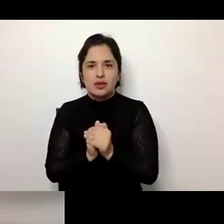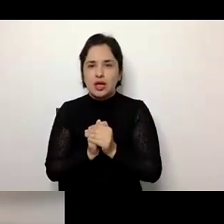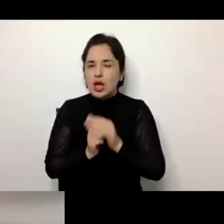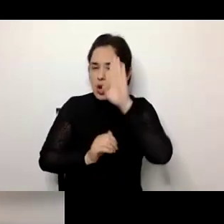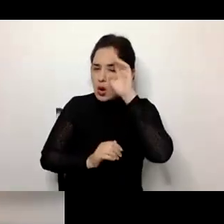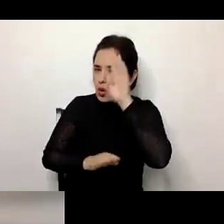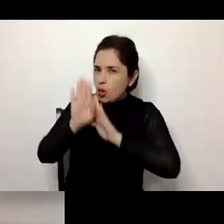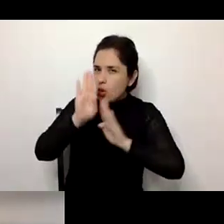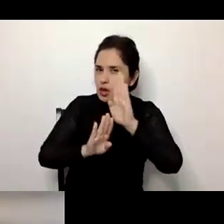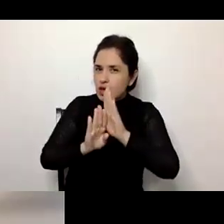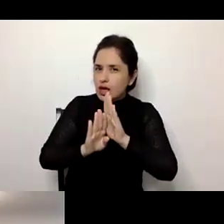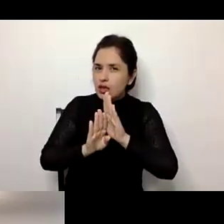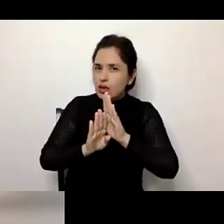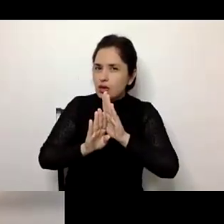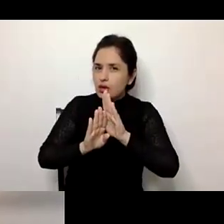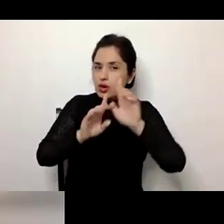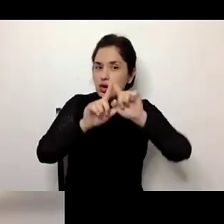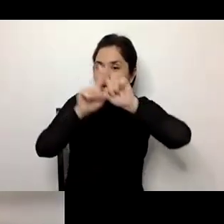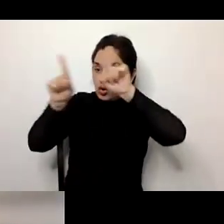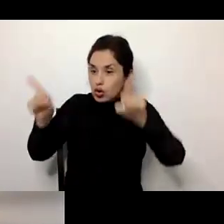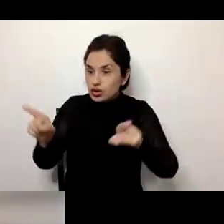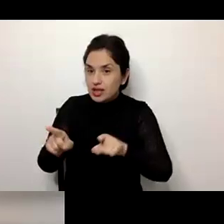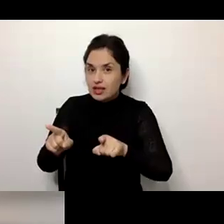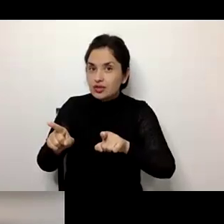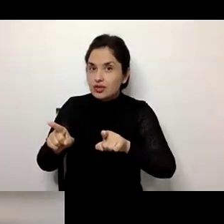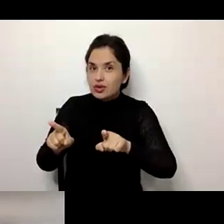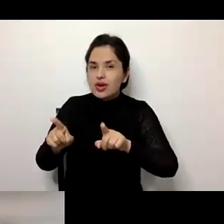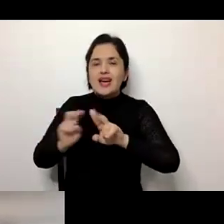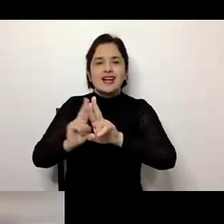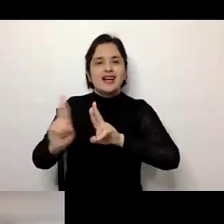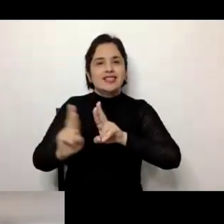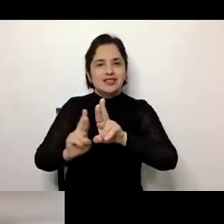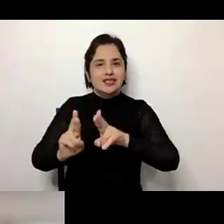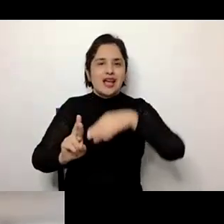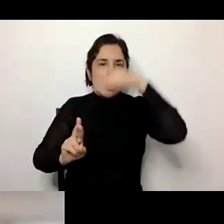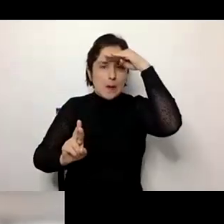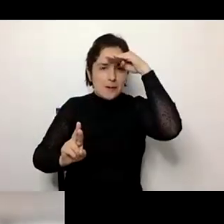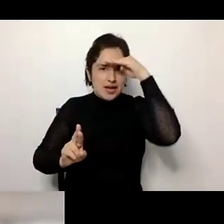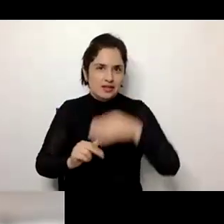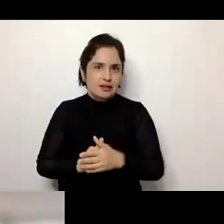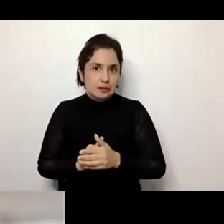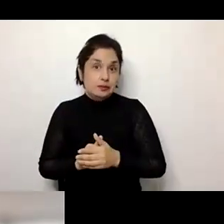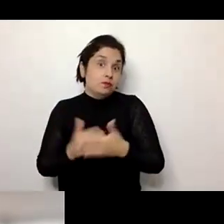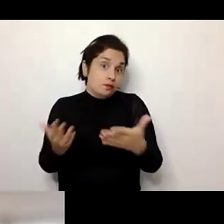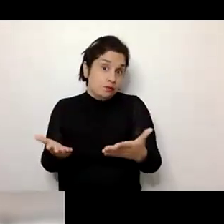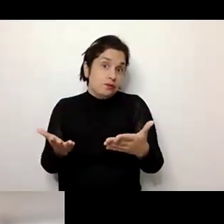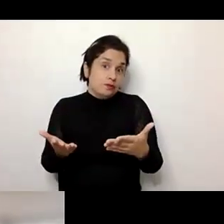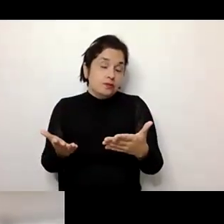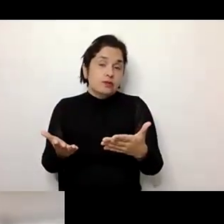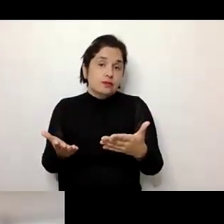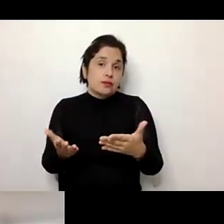justamente em todos os elementos contextuales que são mais bem associados justamente à experiência, que também vão dando algumas